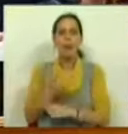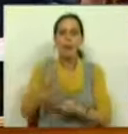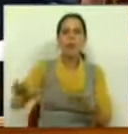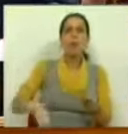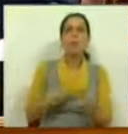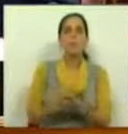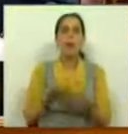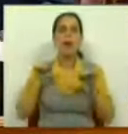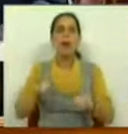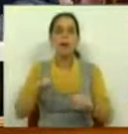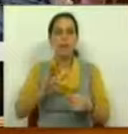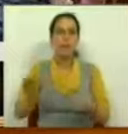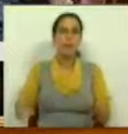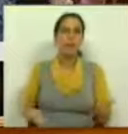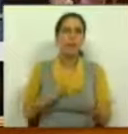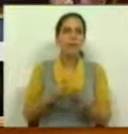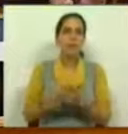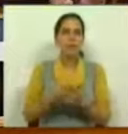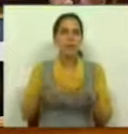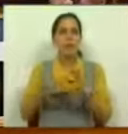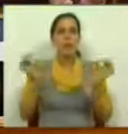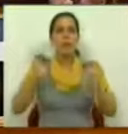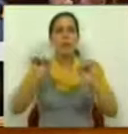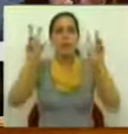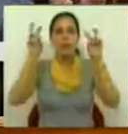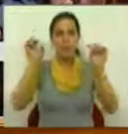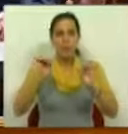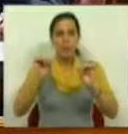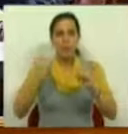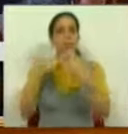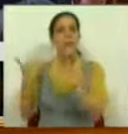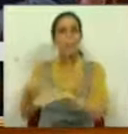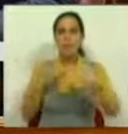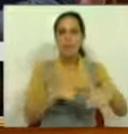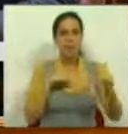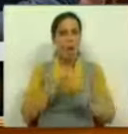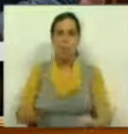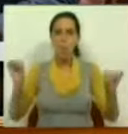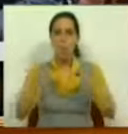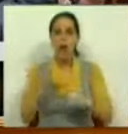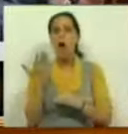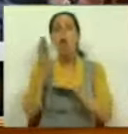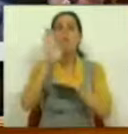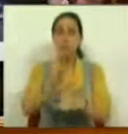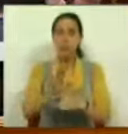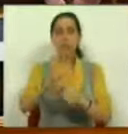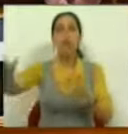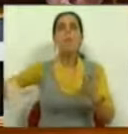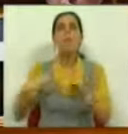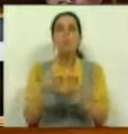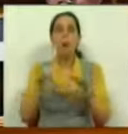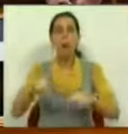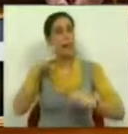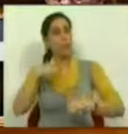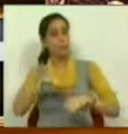propostas que aqui foram apresentadas. E não temos nessa matéria nenhuma limitação. Por exemplo, na proposta